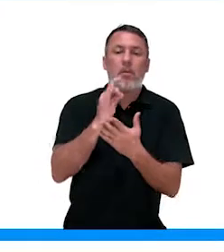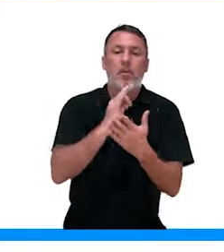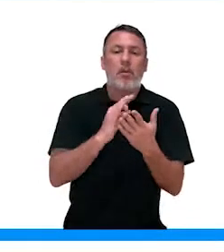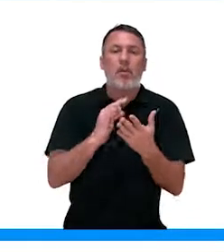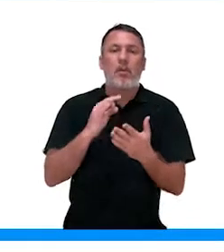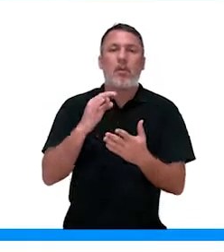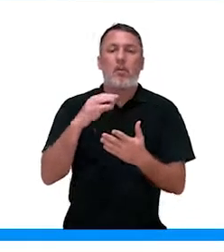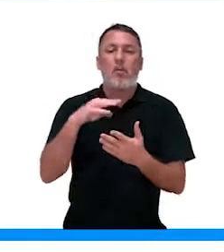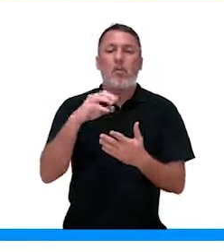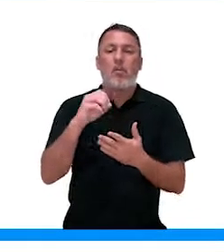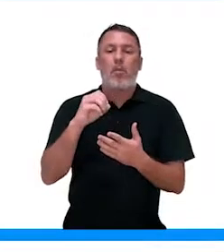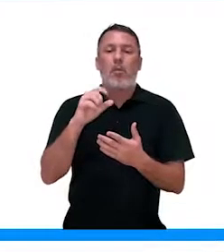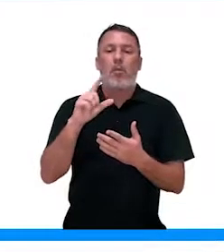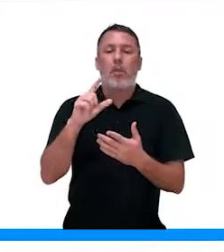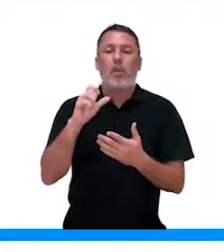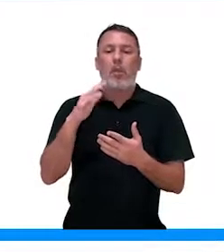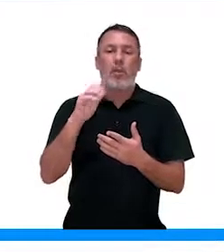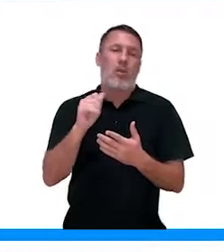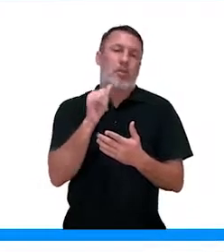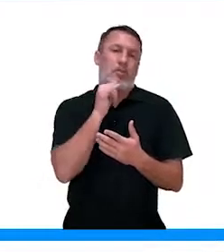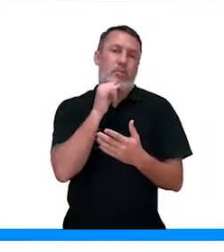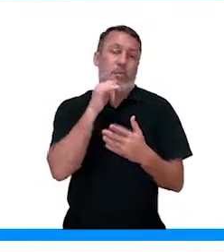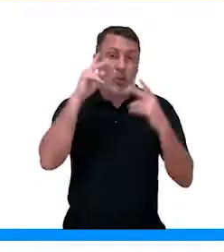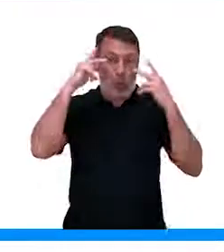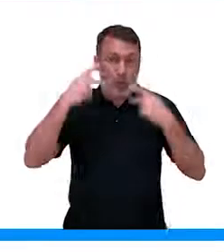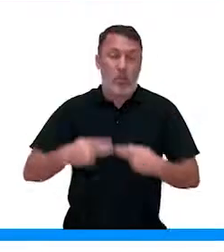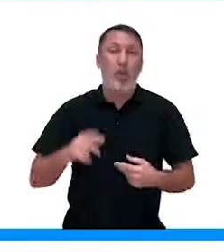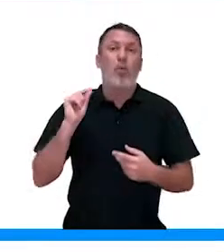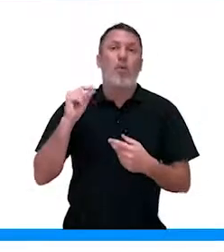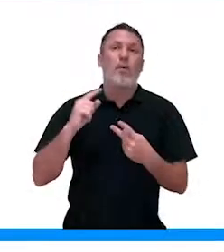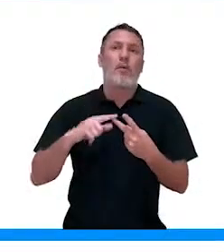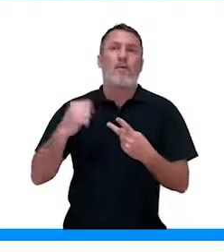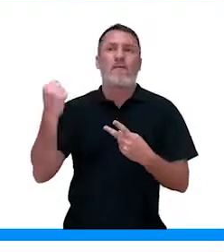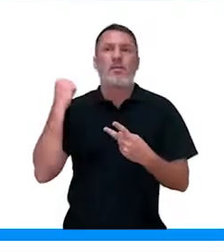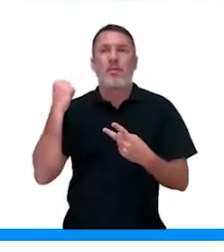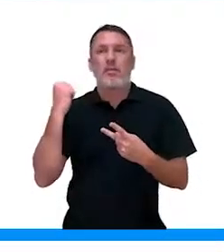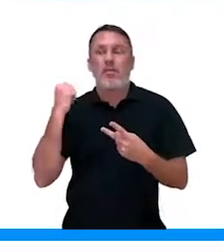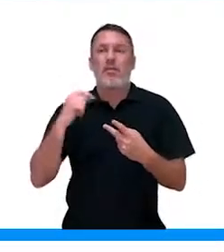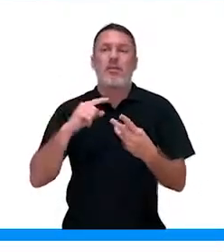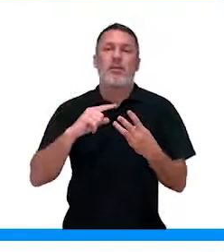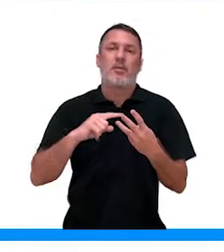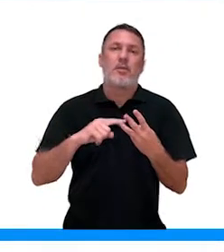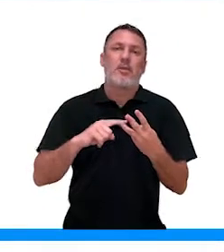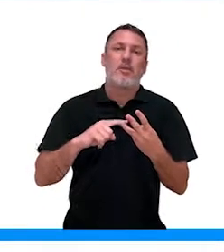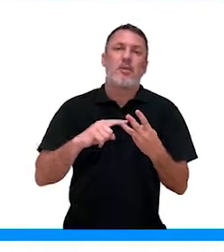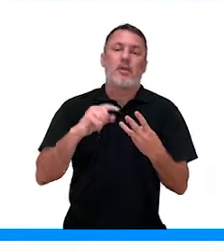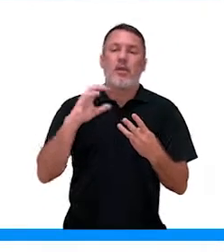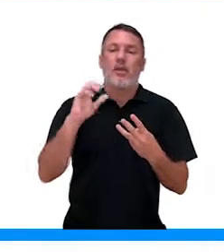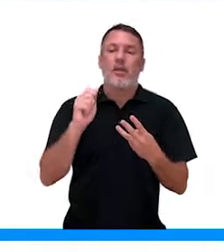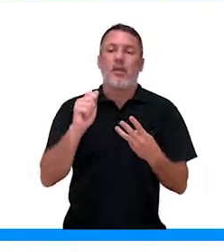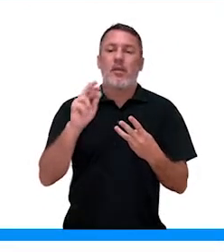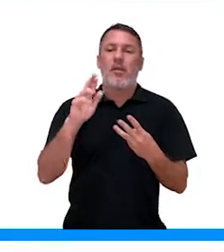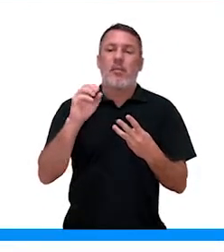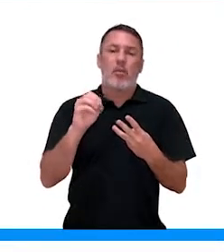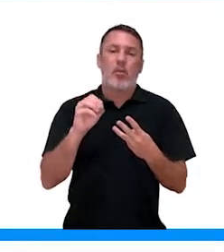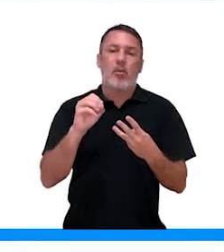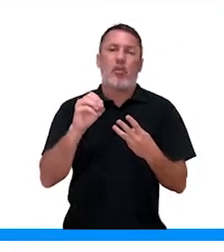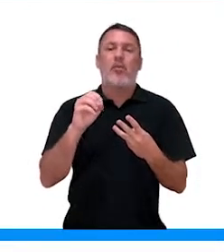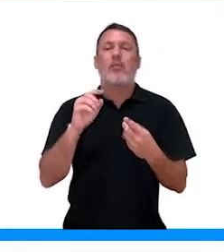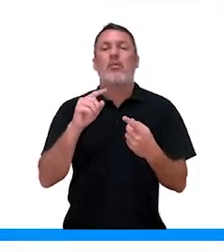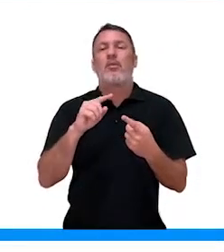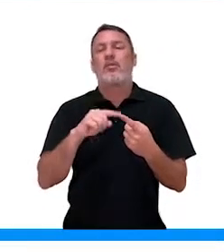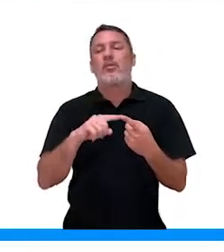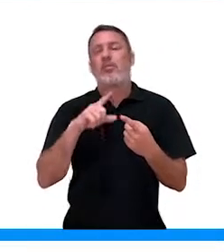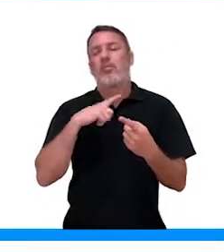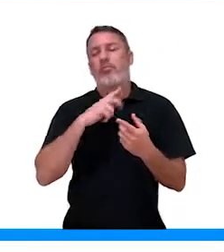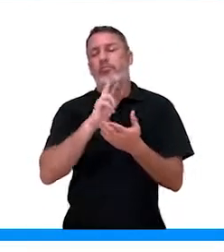grande quantidade, como carboidratos, proteínas. Agora, vitaminas, sais minerais. A gente precisa deles em baixa